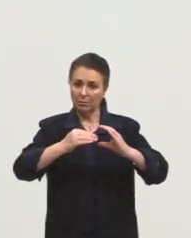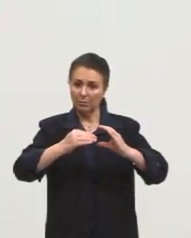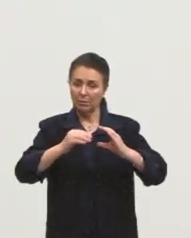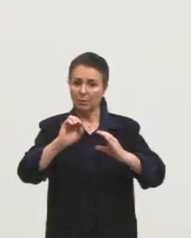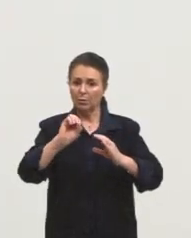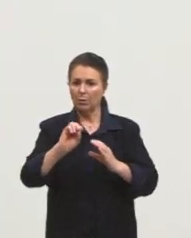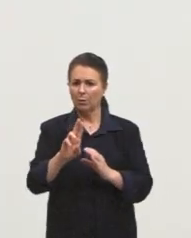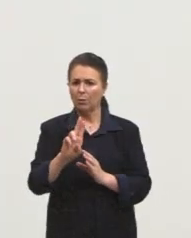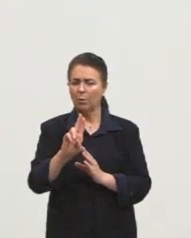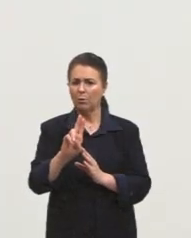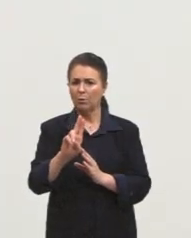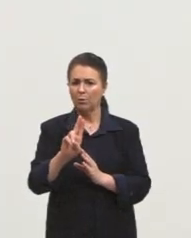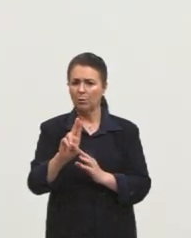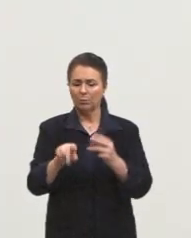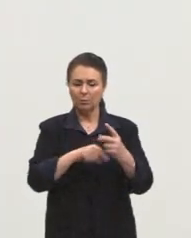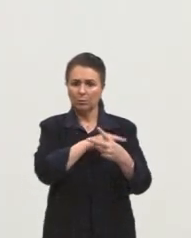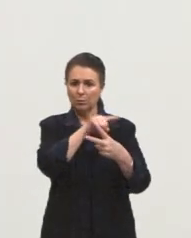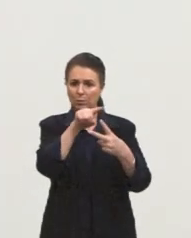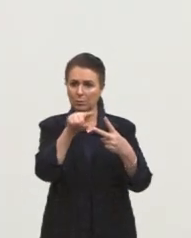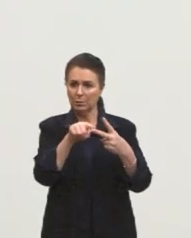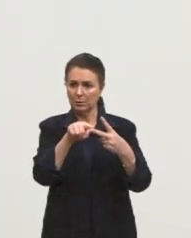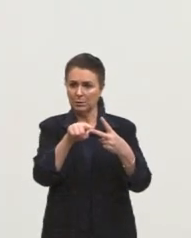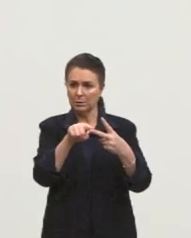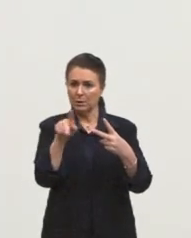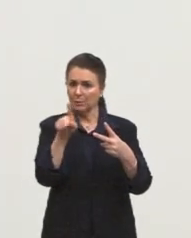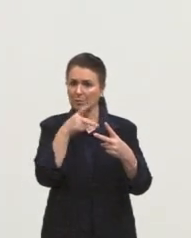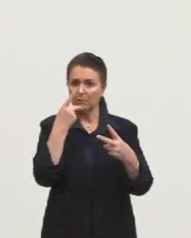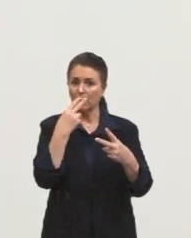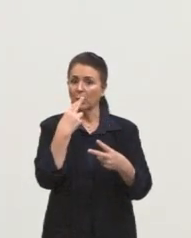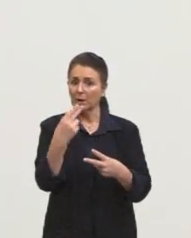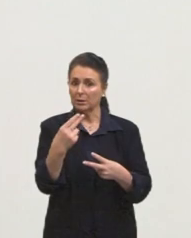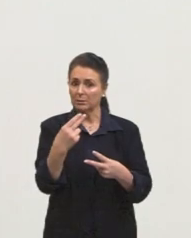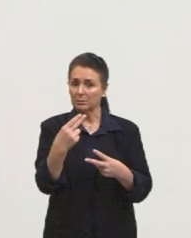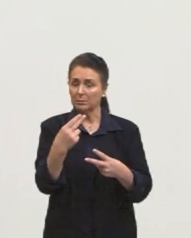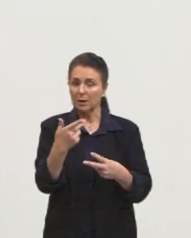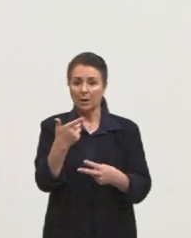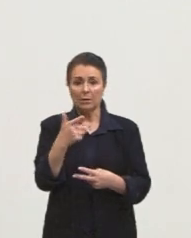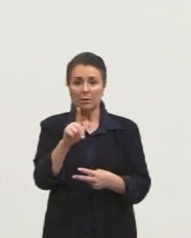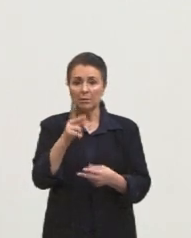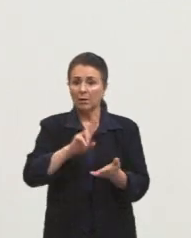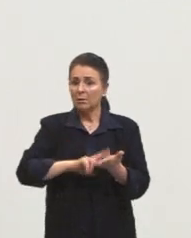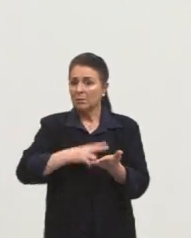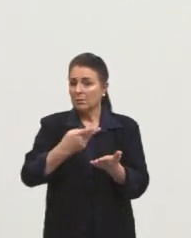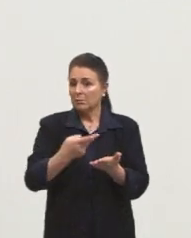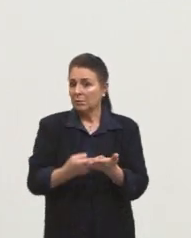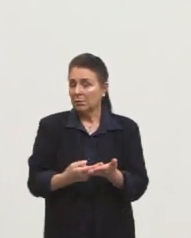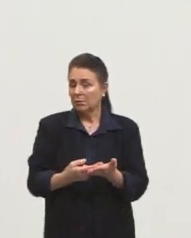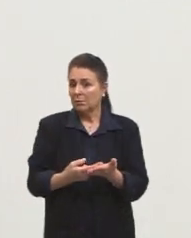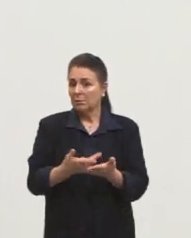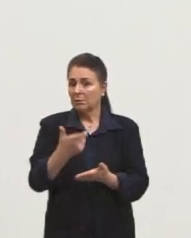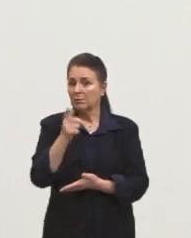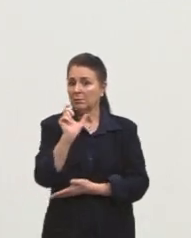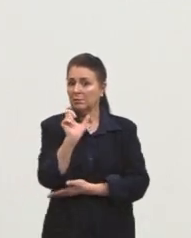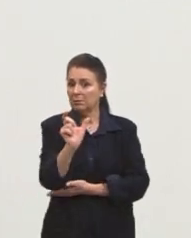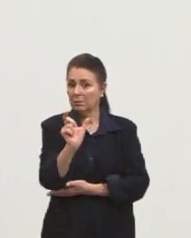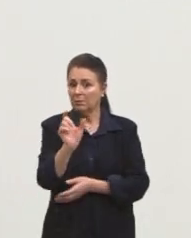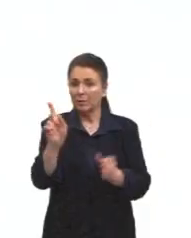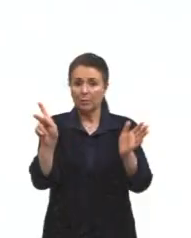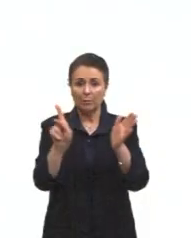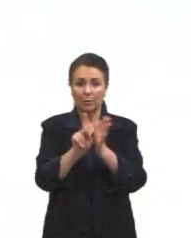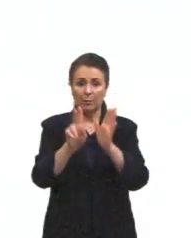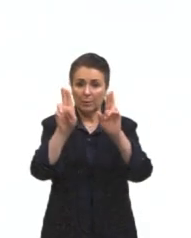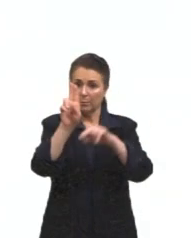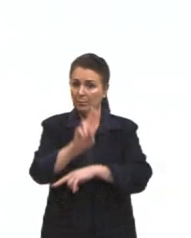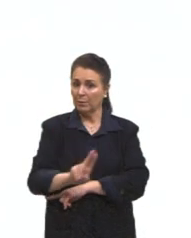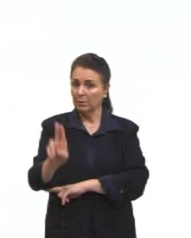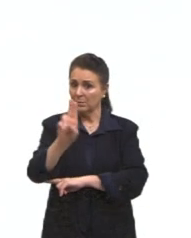hardware, software. São palavras que a gente não tem uma tradução, né? Eu não tenho uma palavra específica para que signifique a